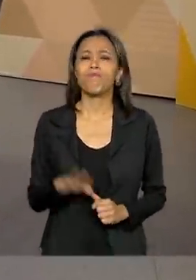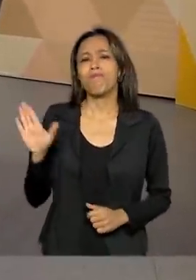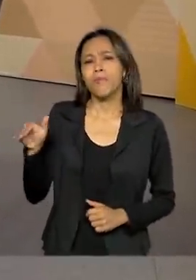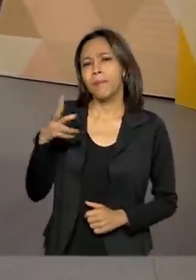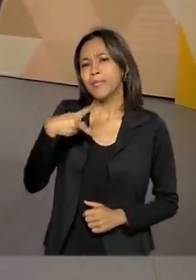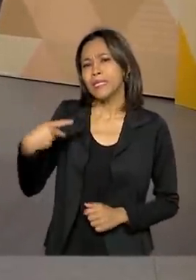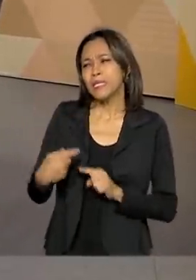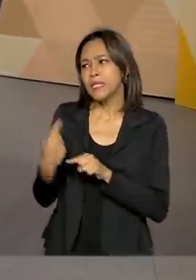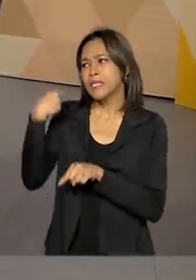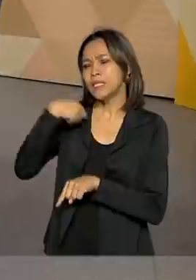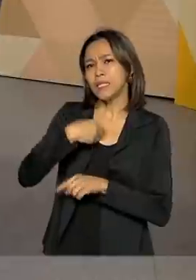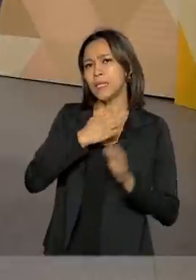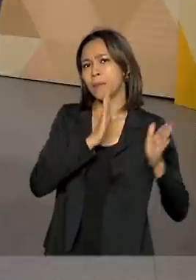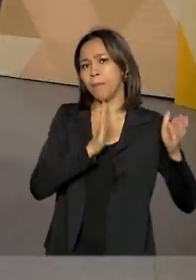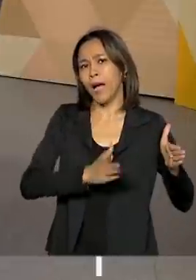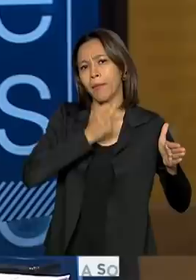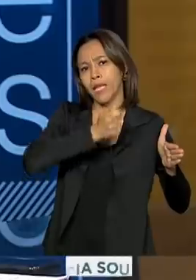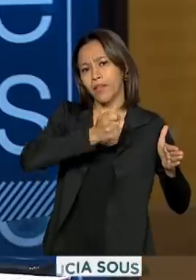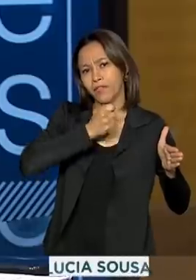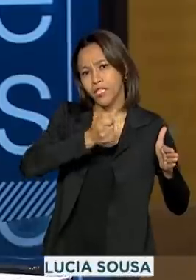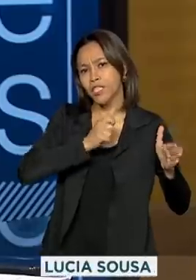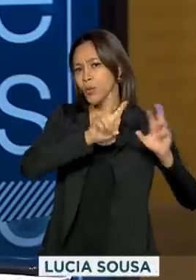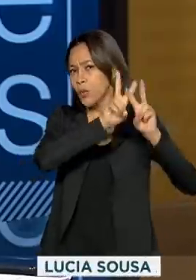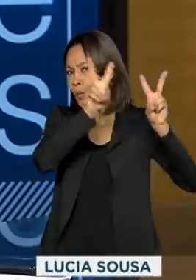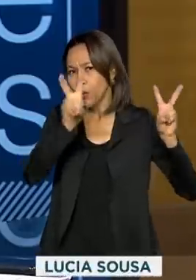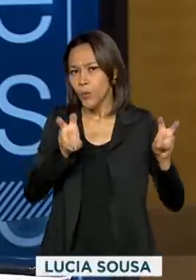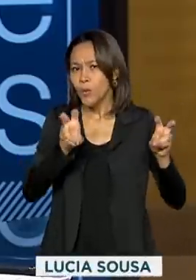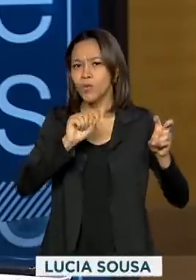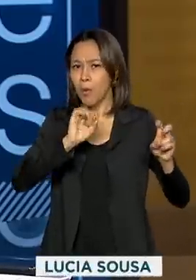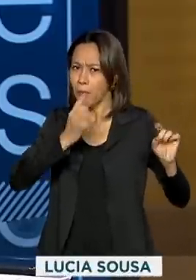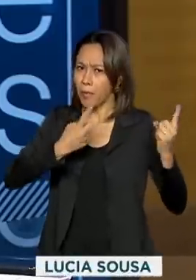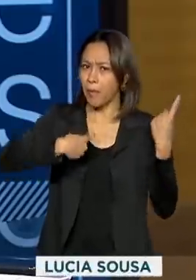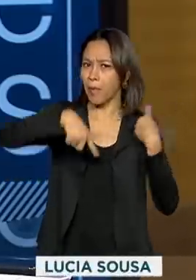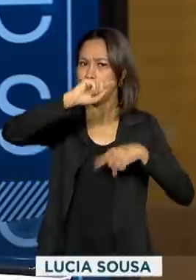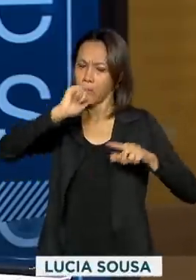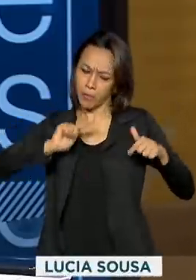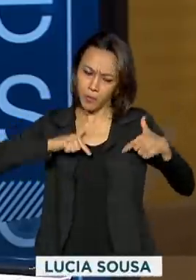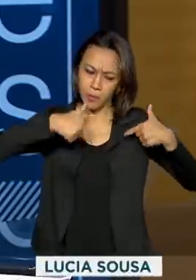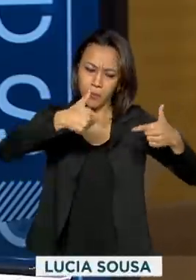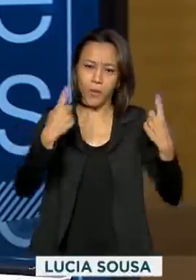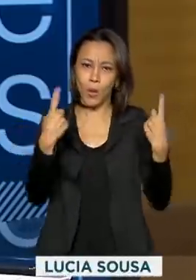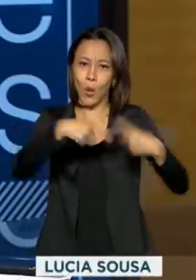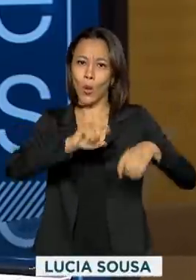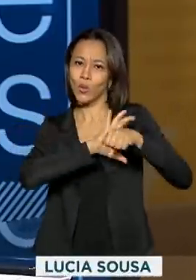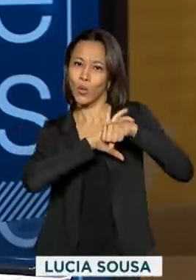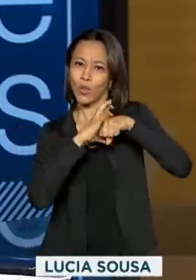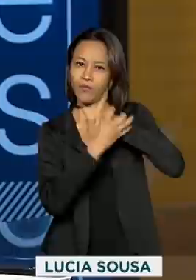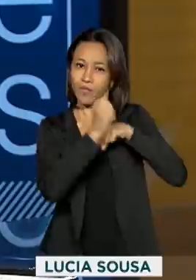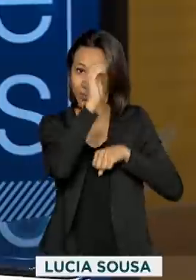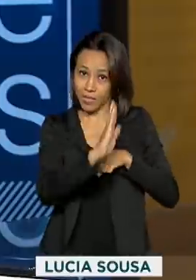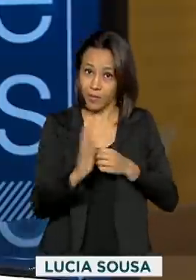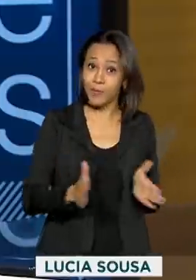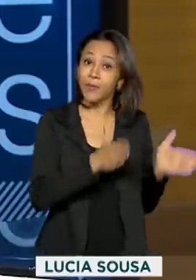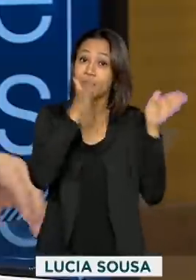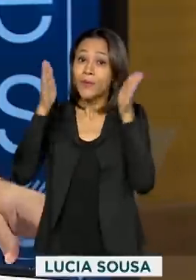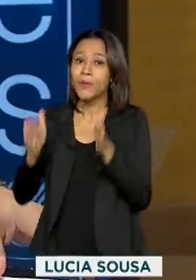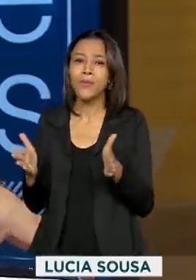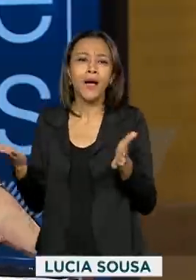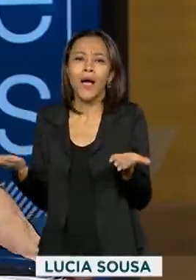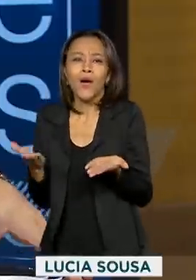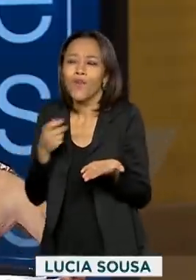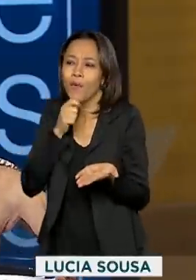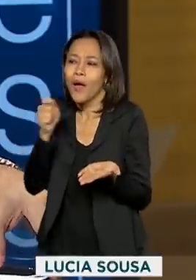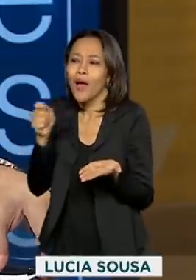primeiro bloco, concentramos mais a atuação exitosa da FUNAI em relação ao combate ao coronavírus aqui no Brasil. Agora, vamos falar um pouquinho da